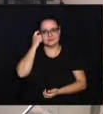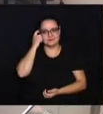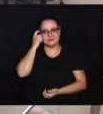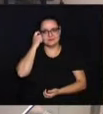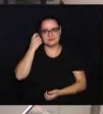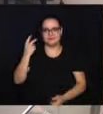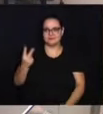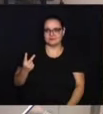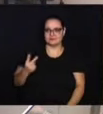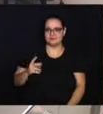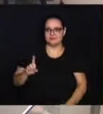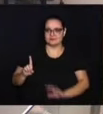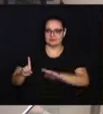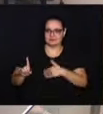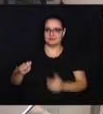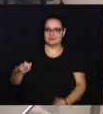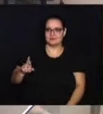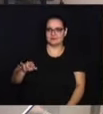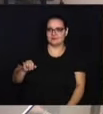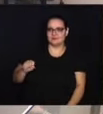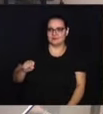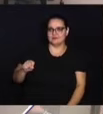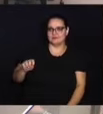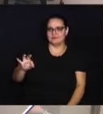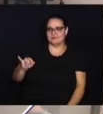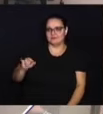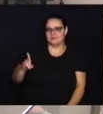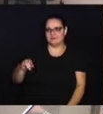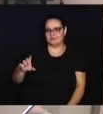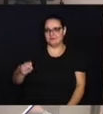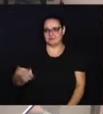Meu segundo homenageado é o Aristides.